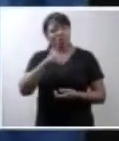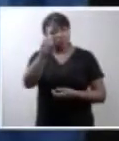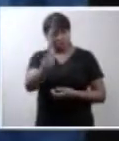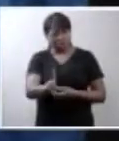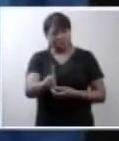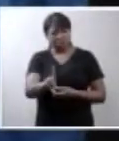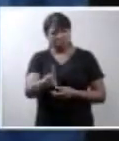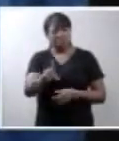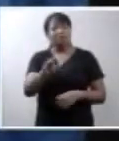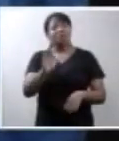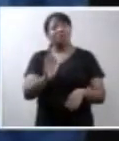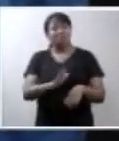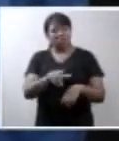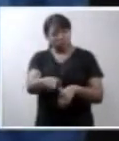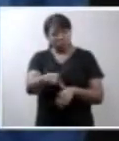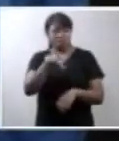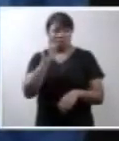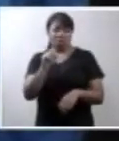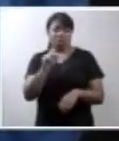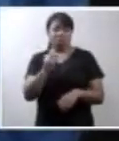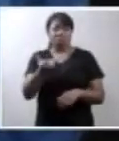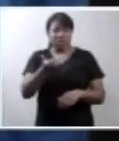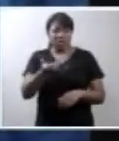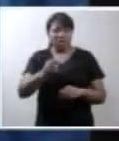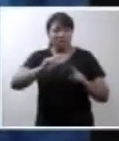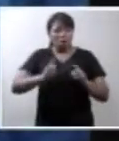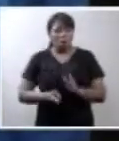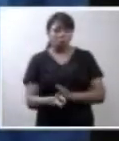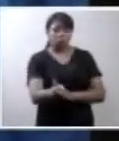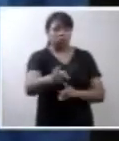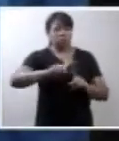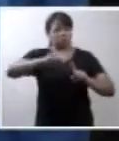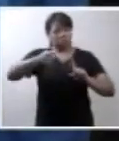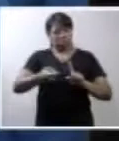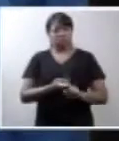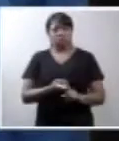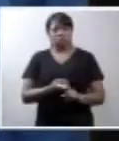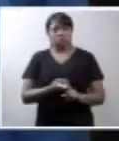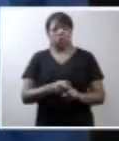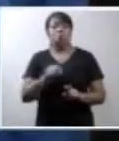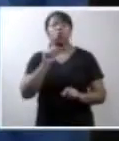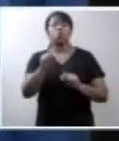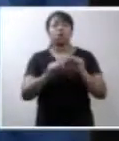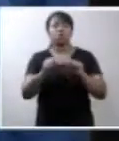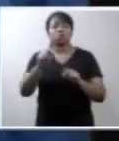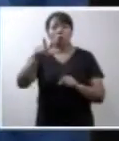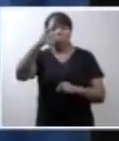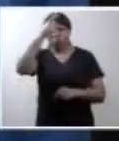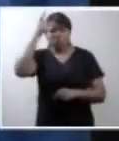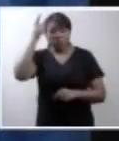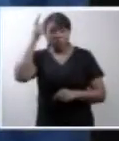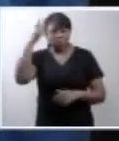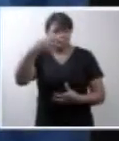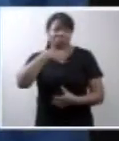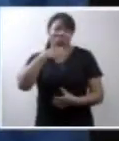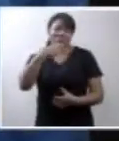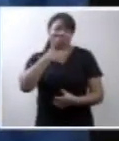ou não levar aquilo adiante. Tudo bem que uma pessoa... Tudo vai morrer. E o que as outras pessoas estão sentindo?